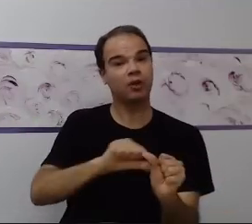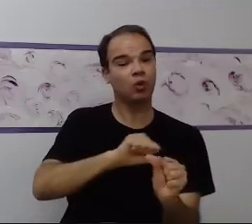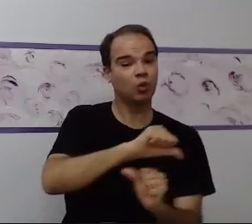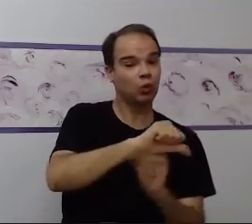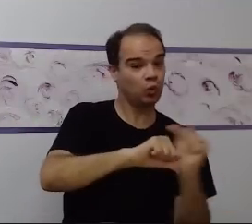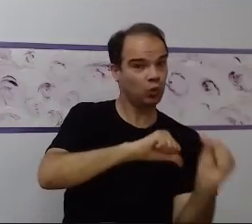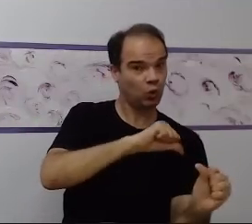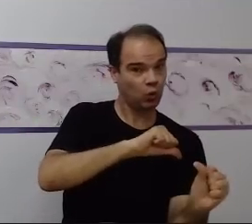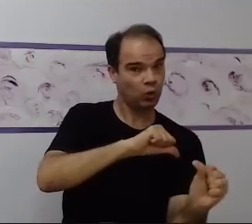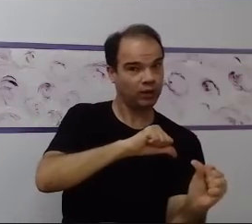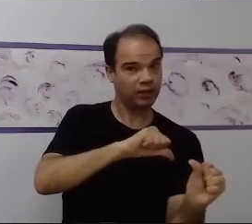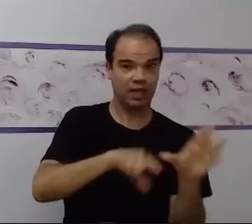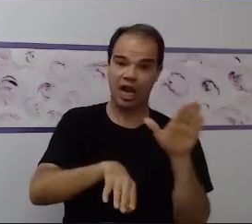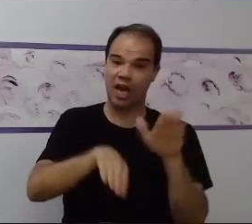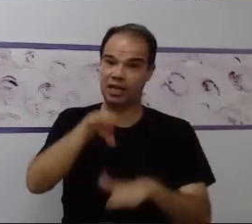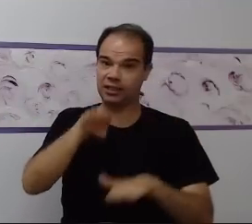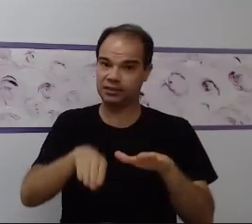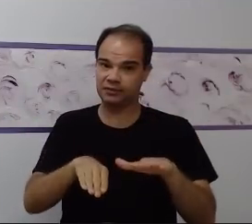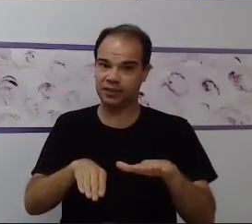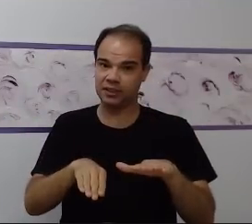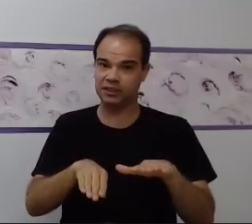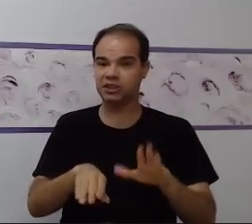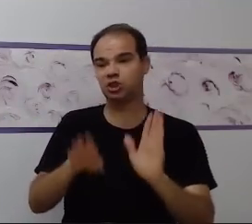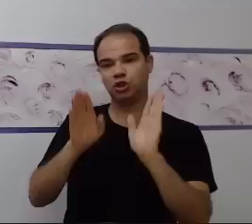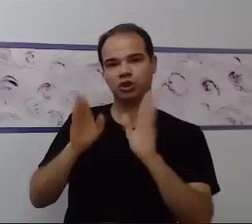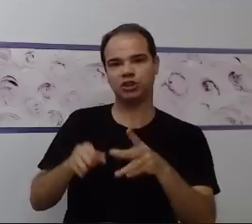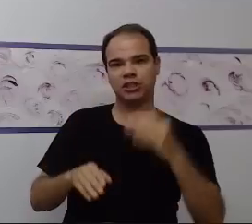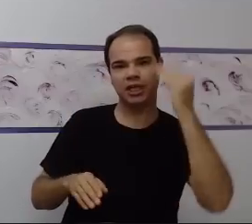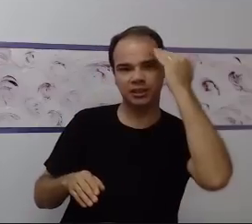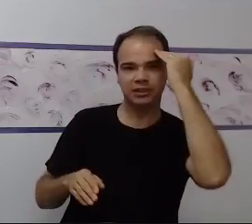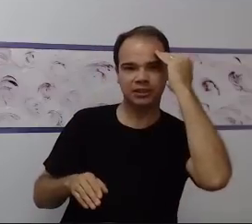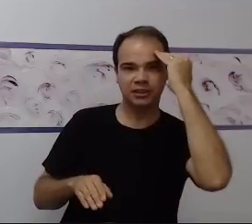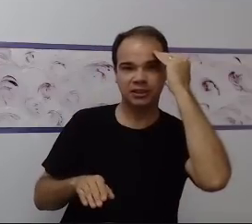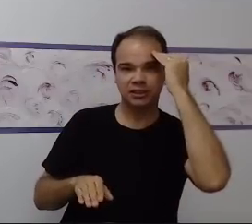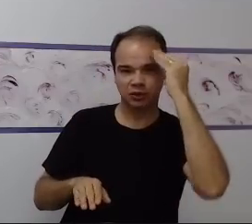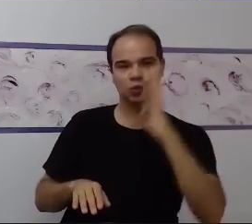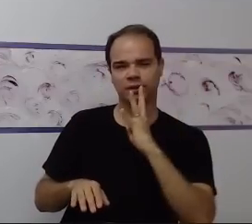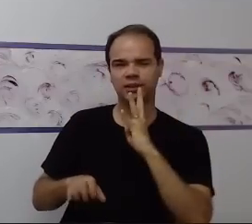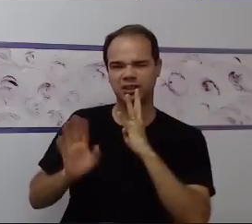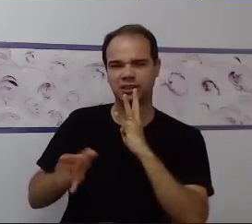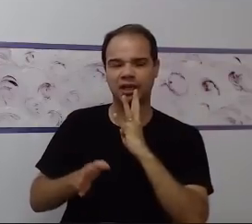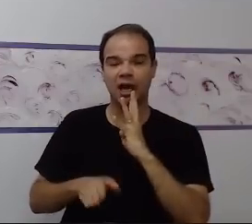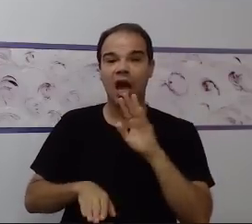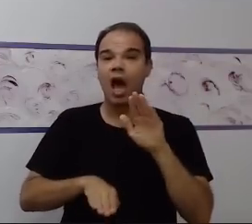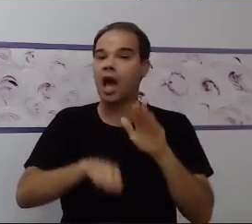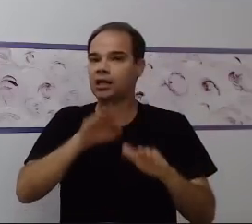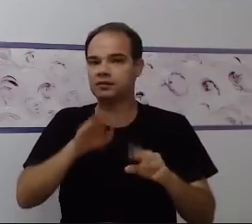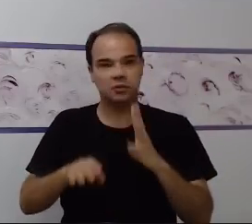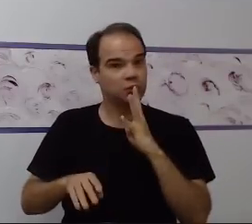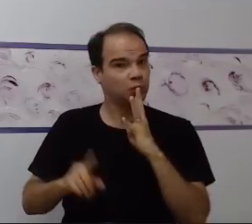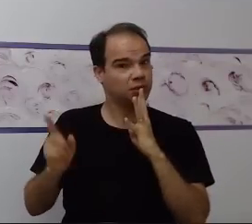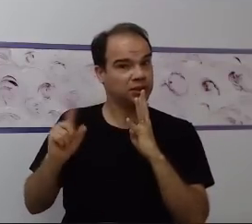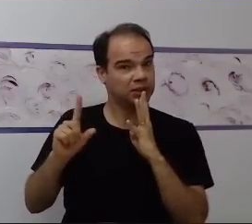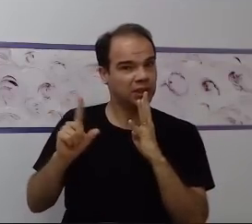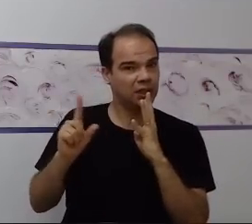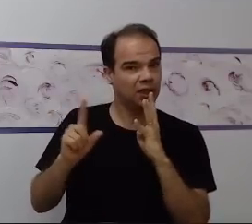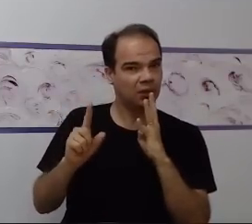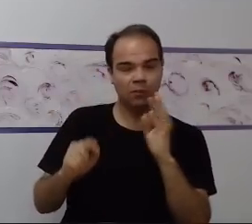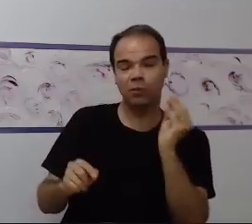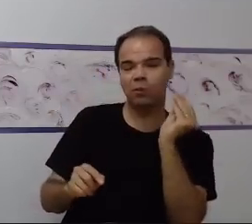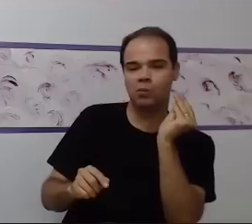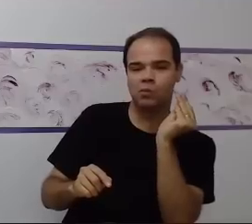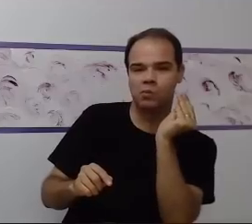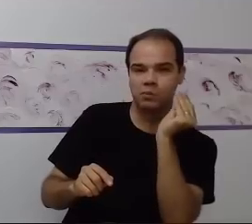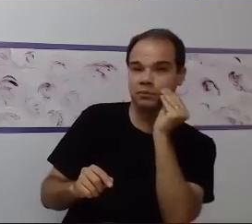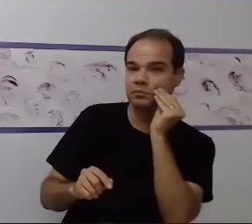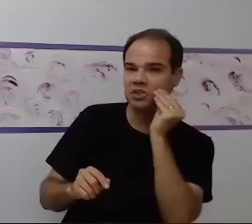que contenham situações de habilidades já adquiridas e atividades que tenham situações de habilidades que irão